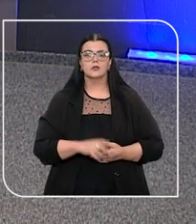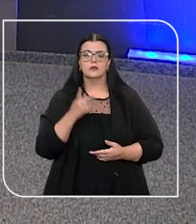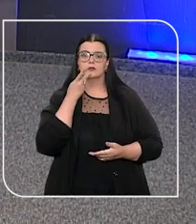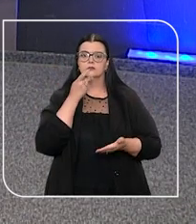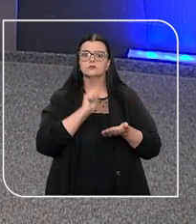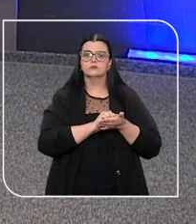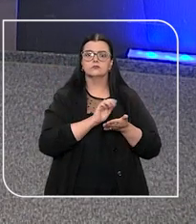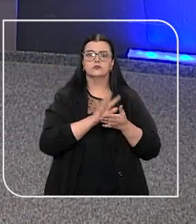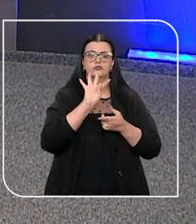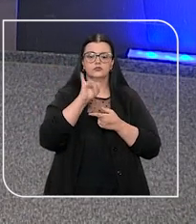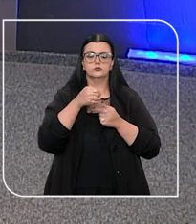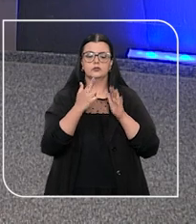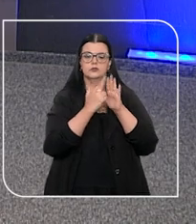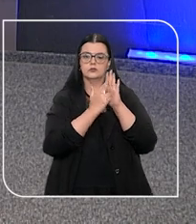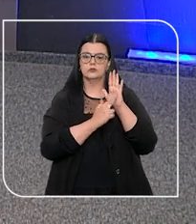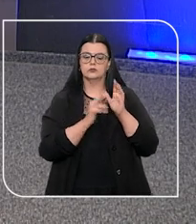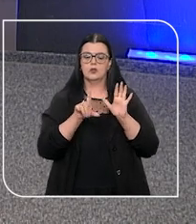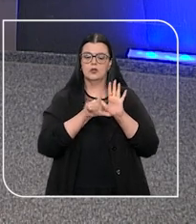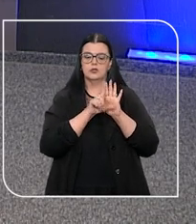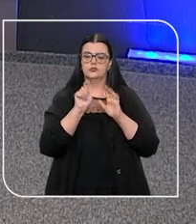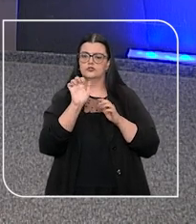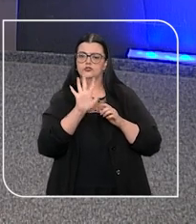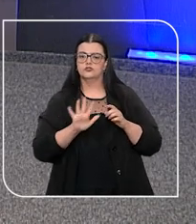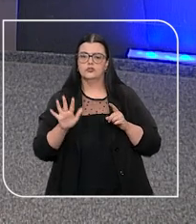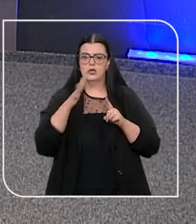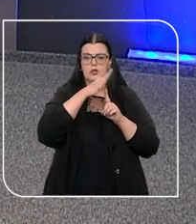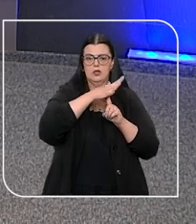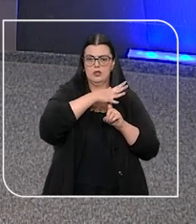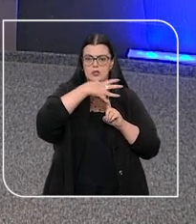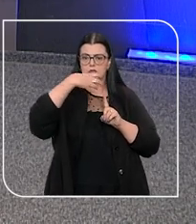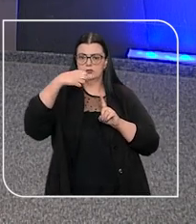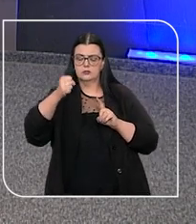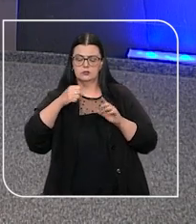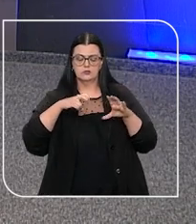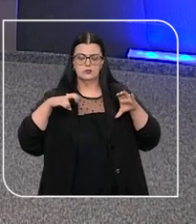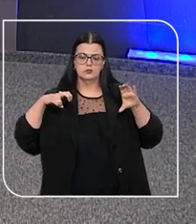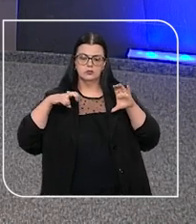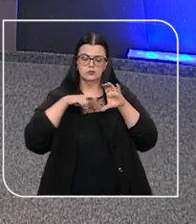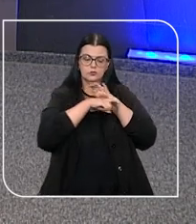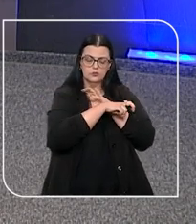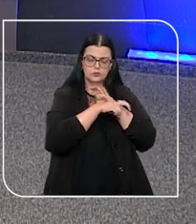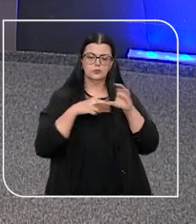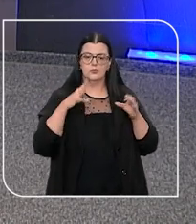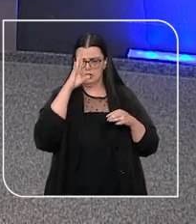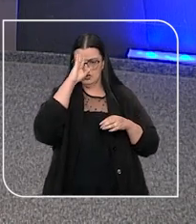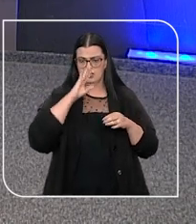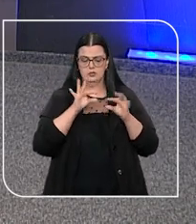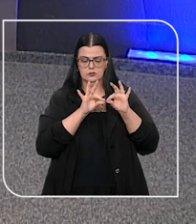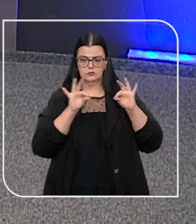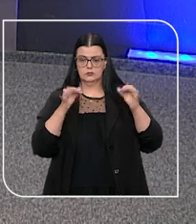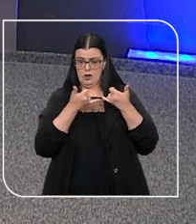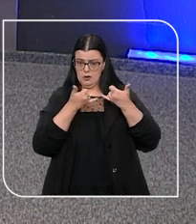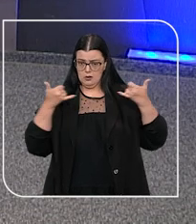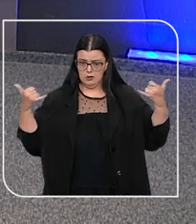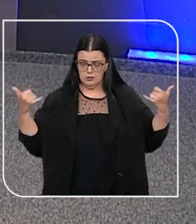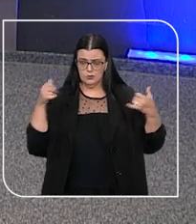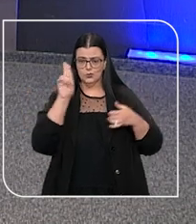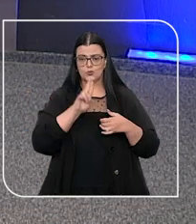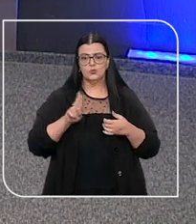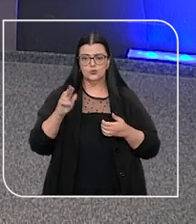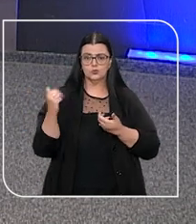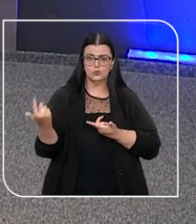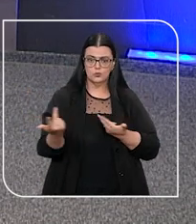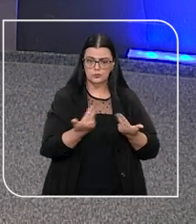operadora queria que fosse aplicada uma norma da Lei Geral de Antenas que garantiria a passagem gratuita dos cabos por bens